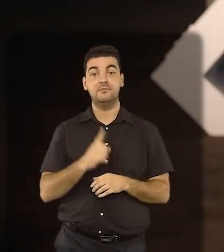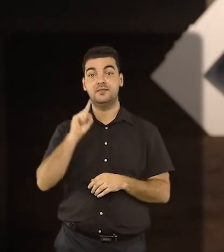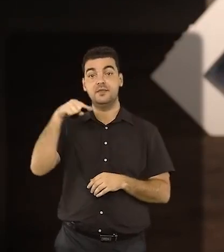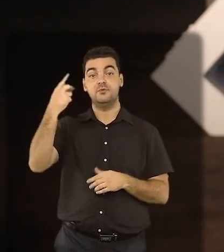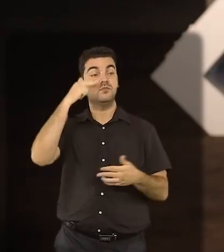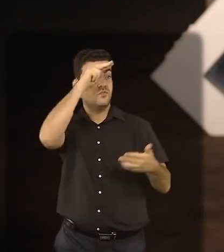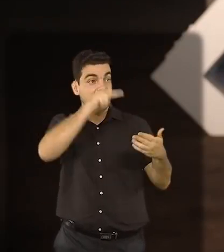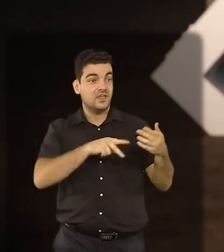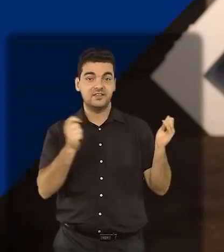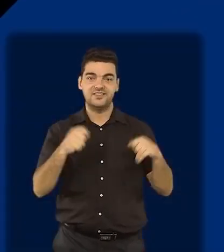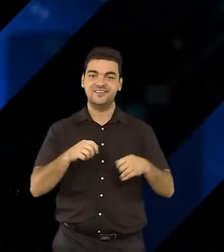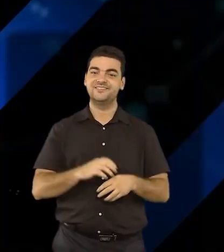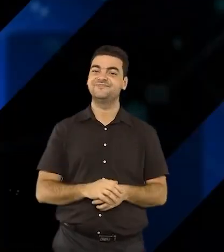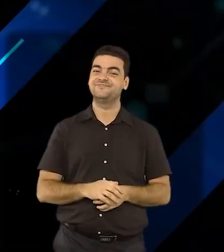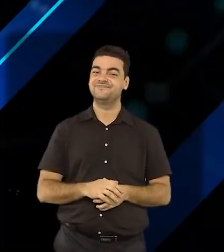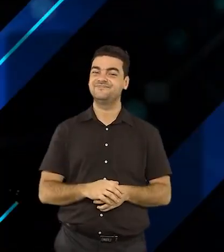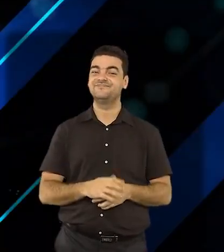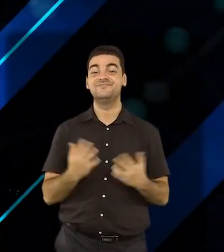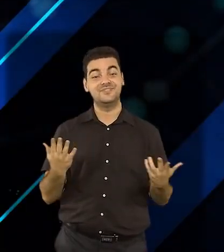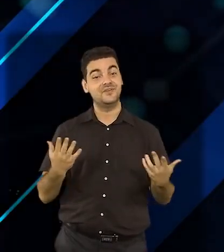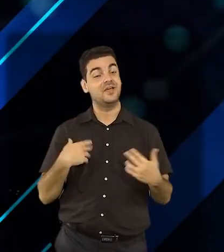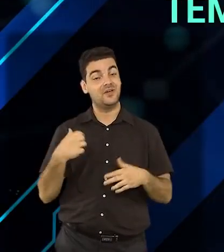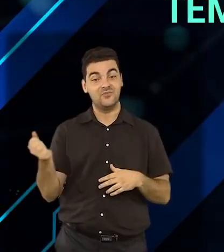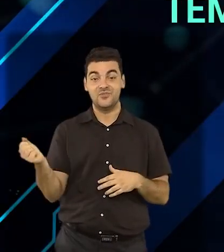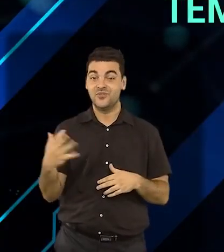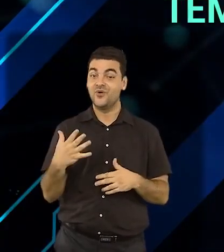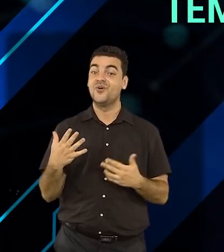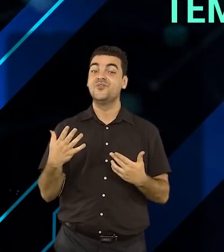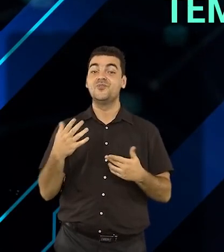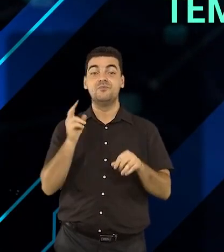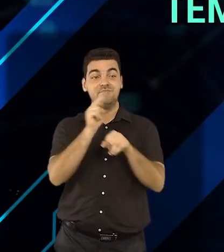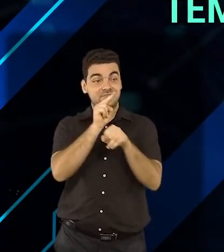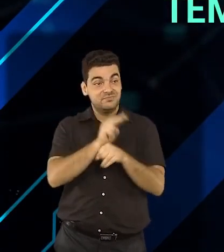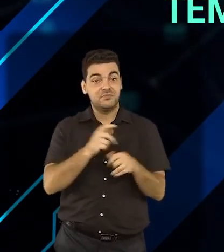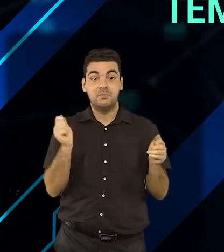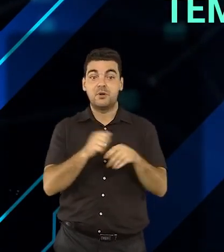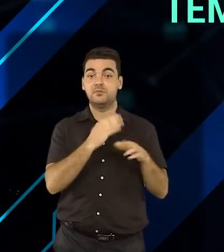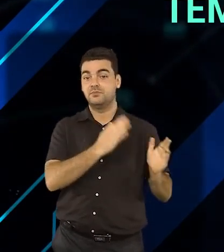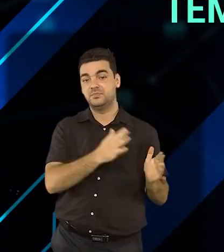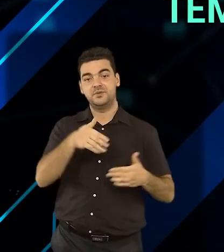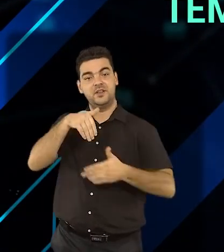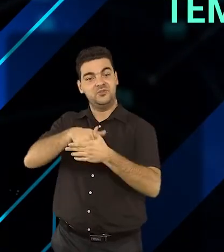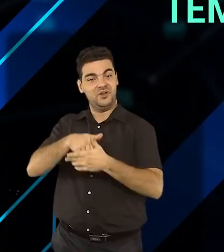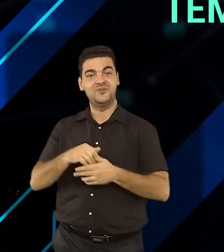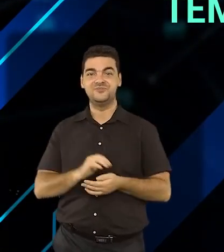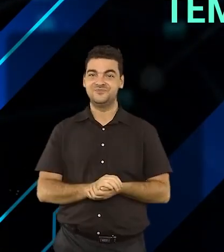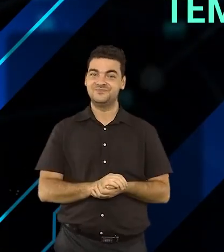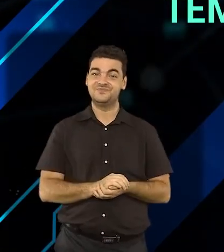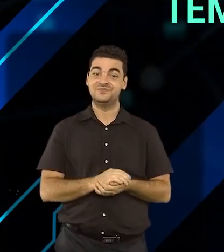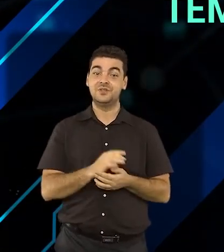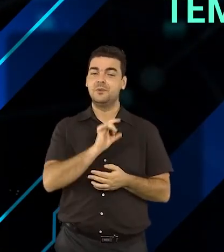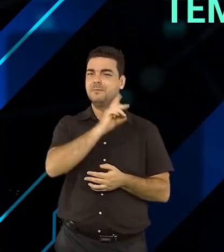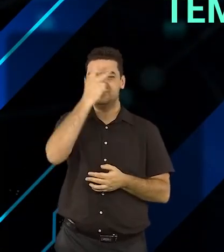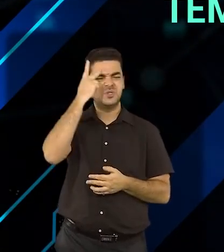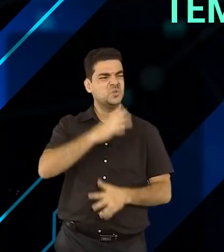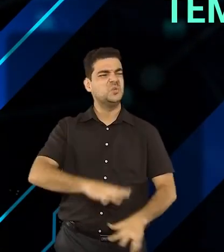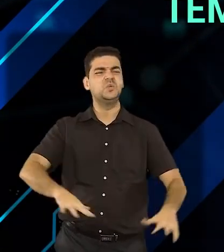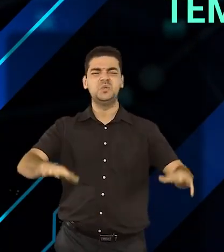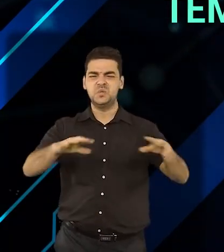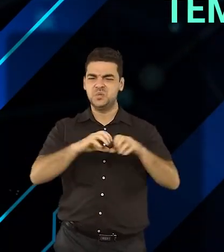conferência. Esse é um novo momento de auditoria do processo eleitoral. Todas as pessoas,